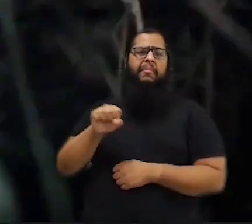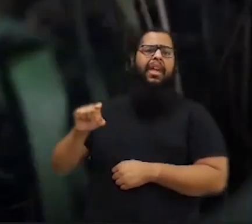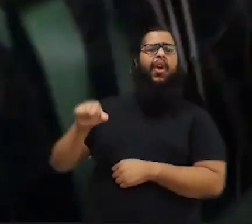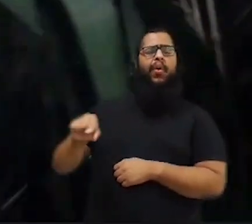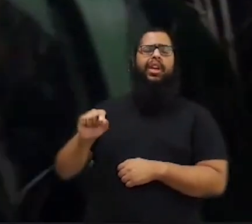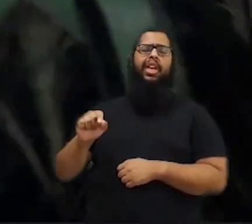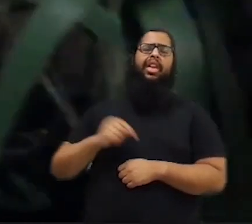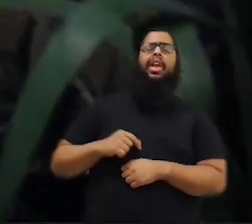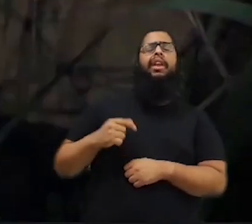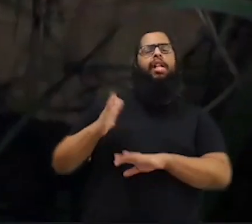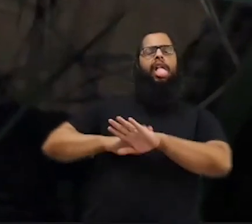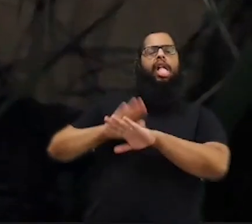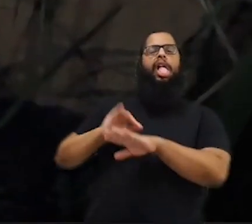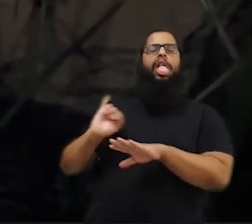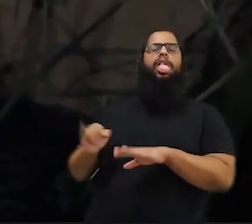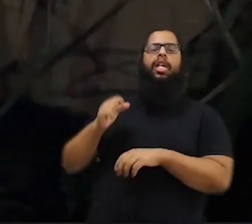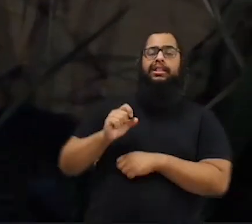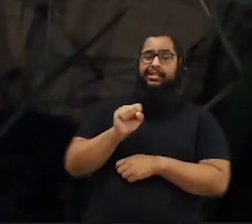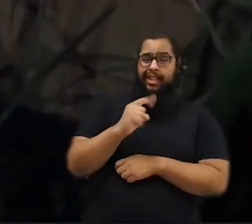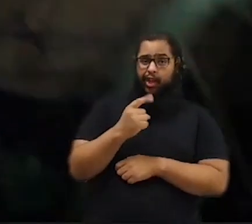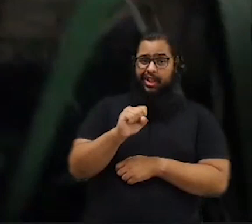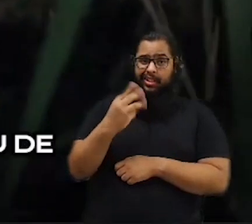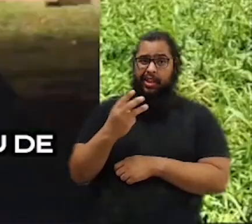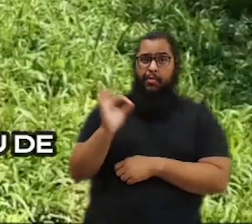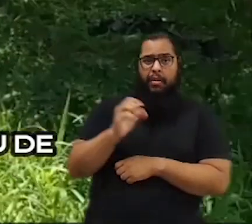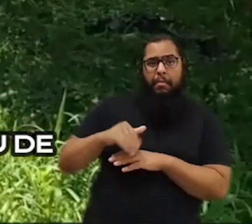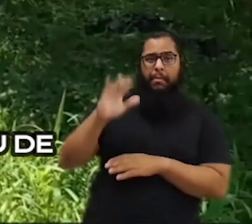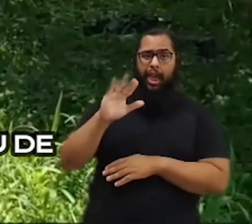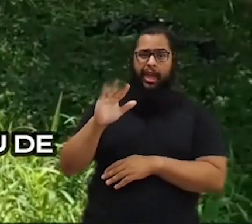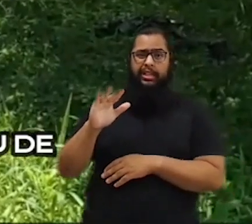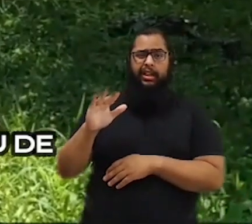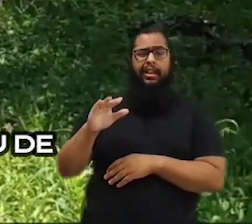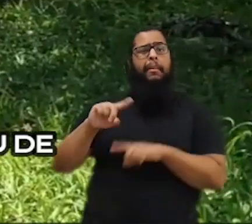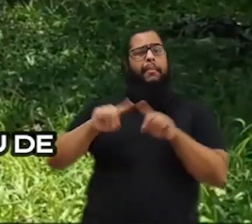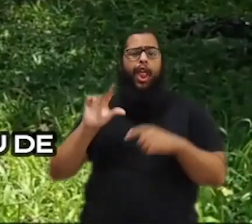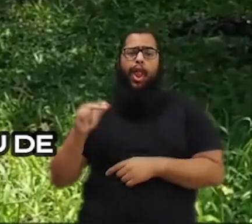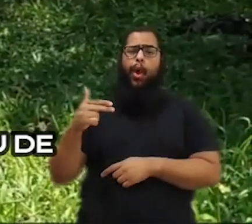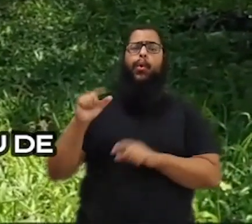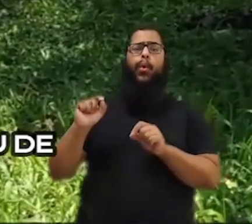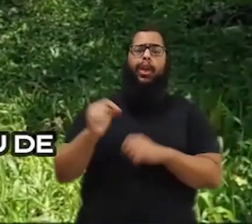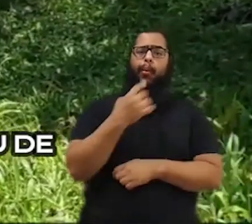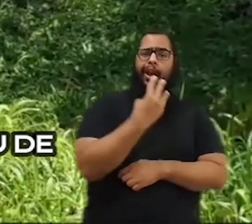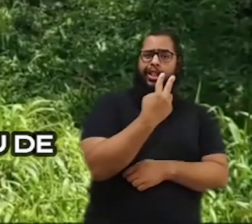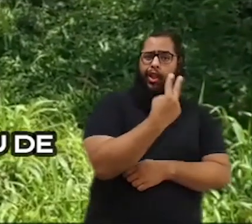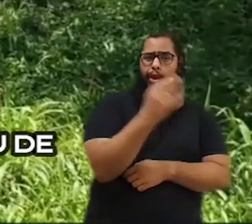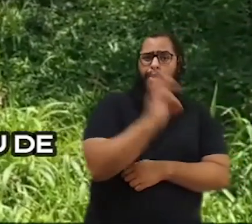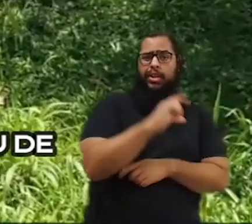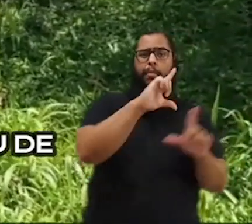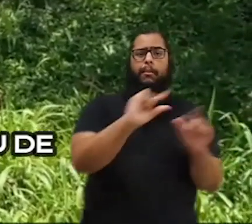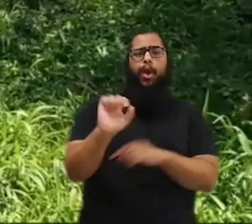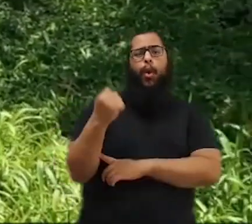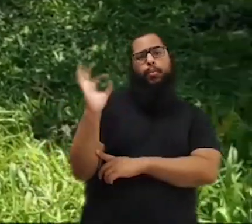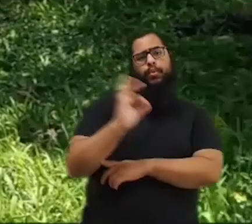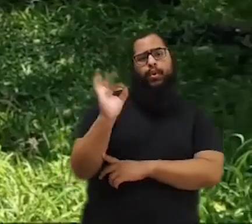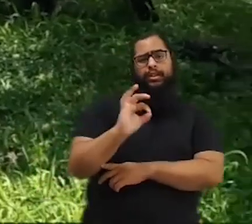extravio aumentou 183% e vem sufocando os SEAS. Já com London, a taxa de extravio caiu de 42% para 8